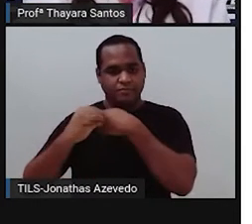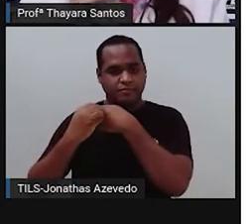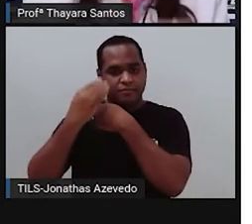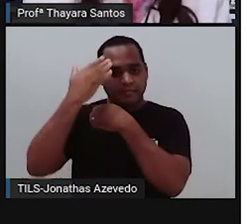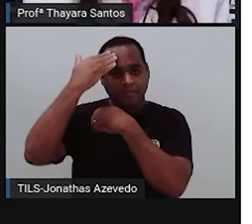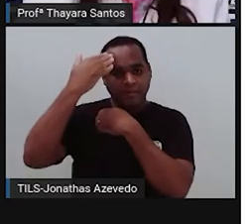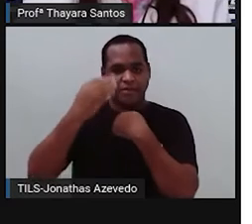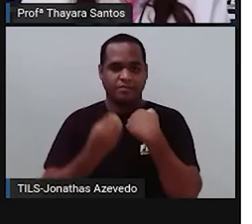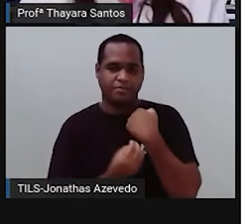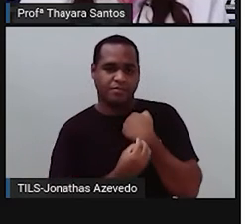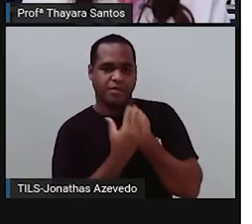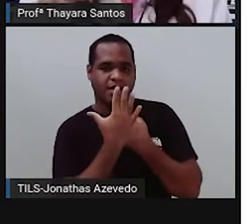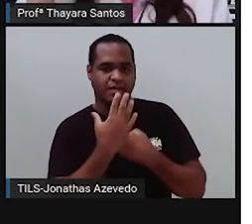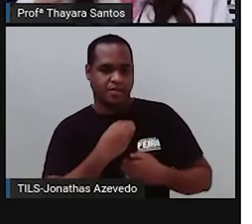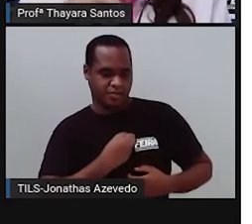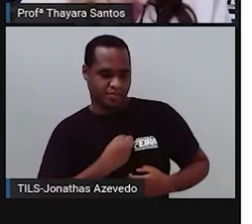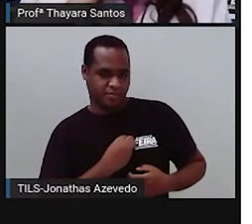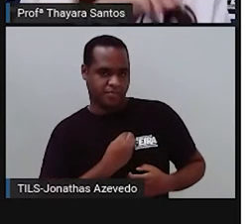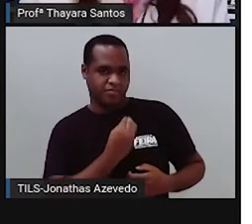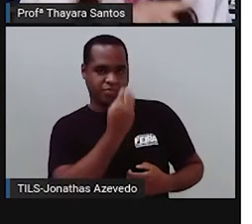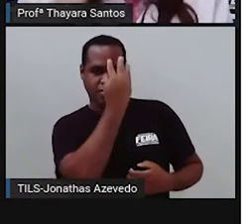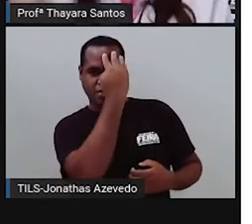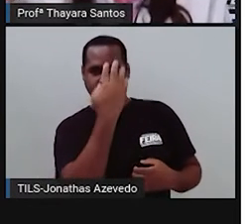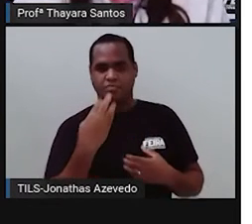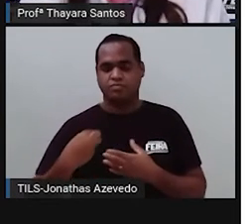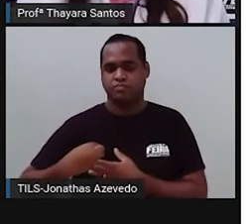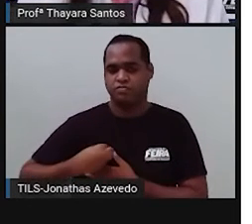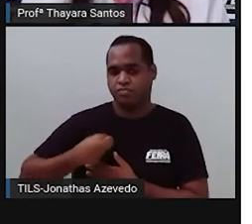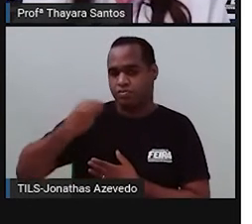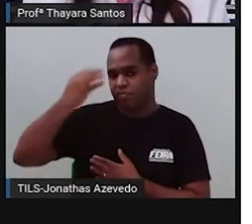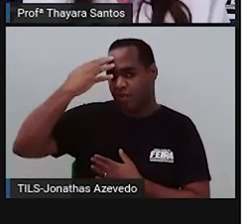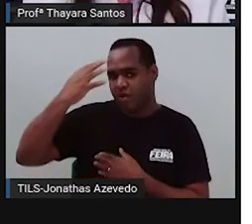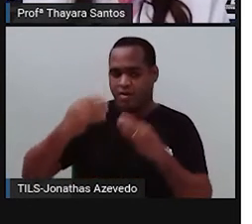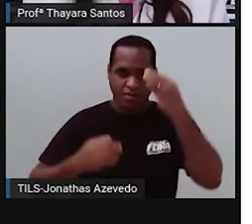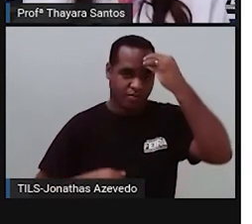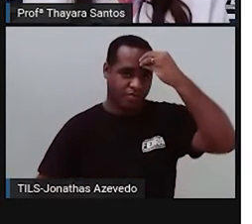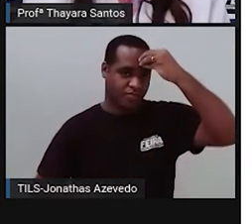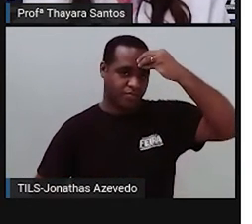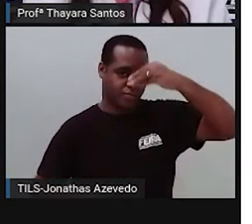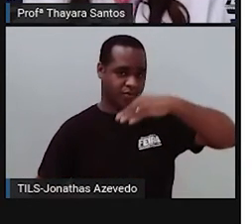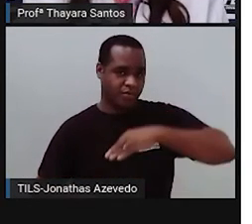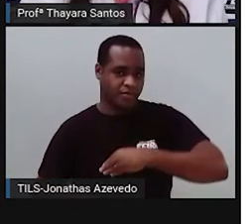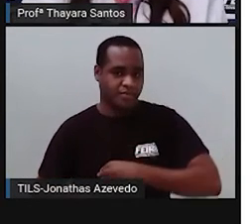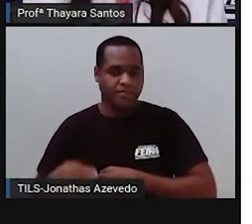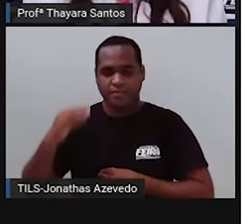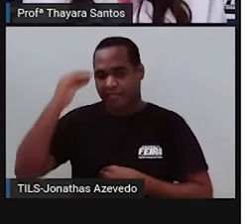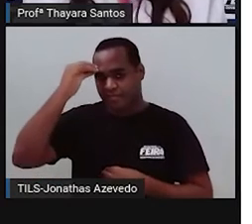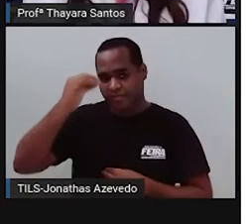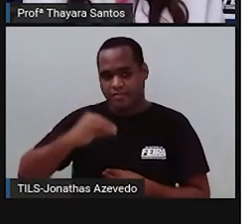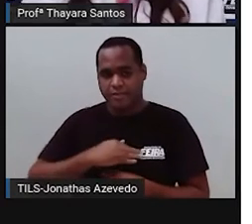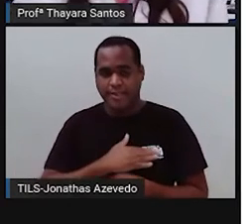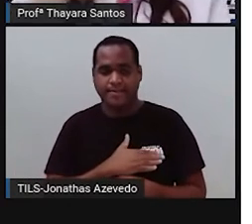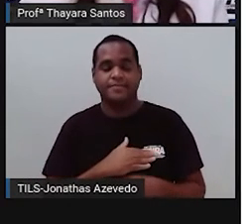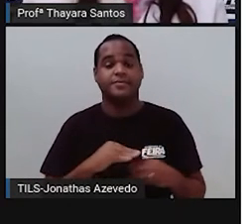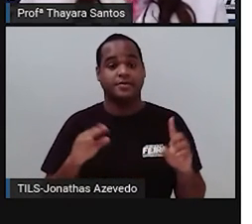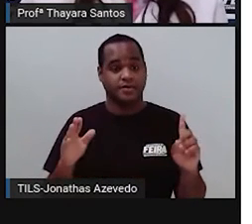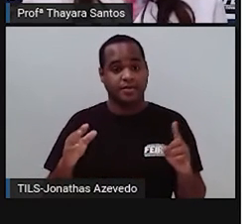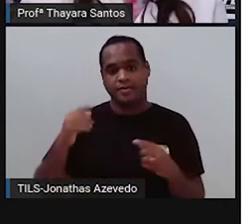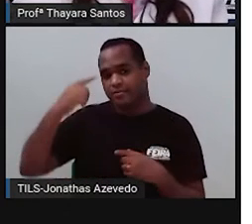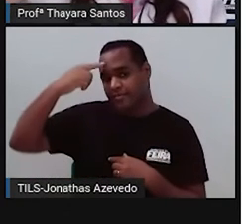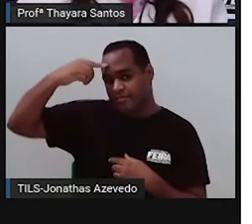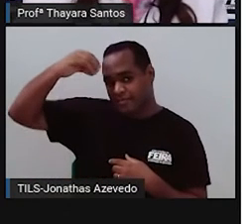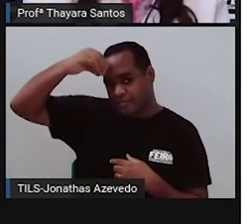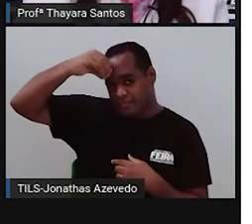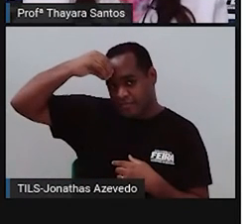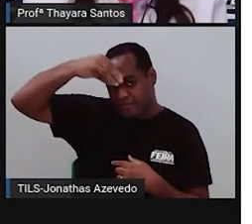dizendo que está acontecendo alguma coisa ali, quanto o cérebro mandando a gente executar alguma ação. Então, nesse caso, eu mandei informação para o meu